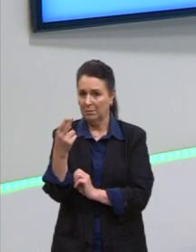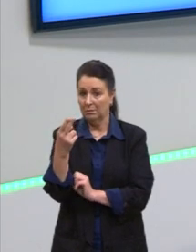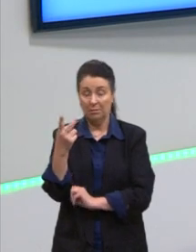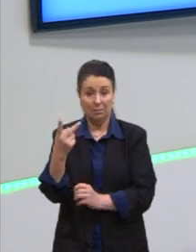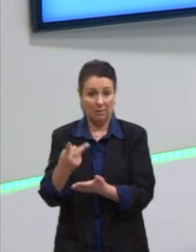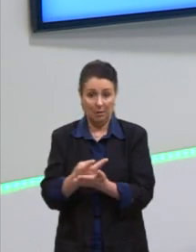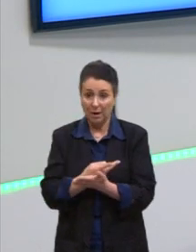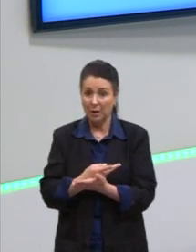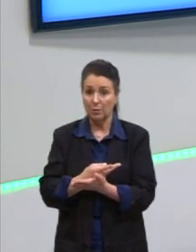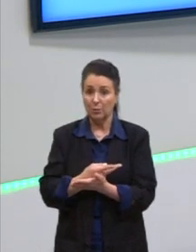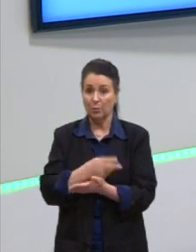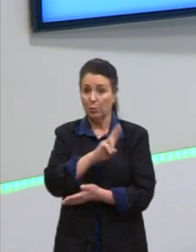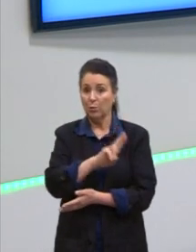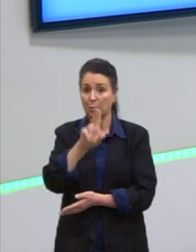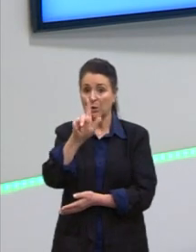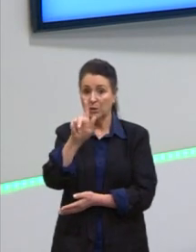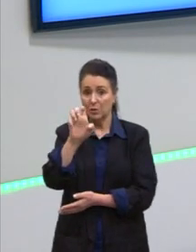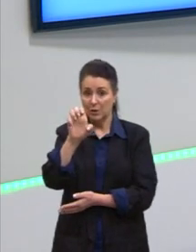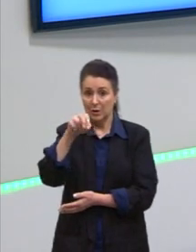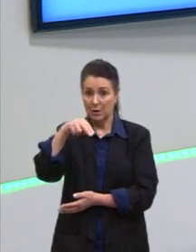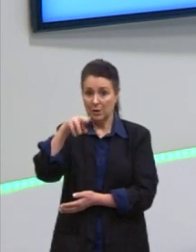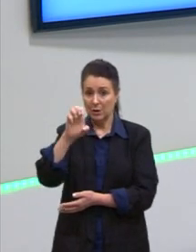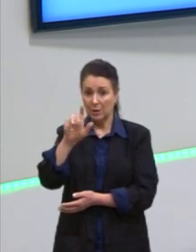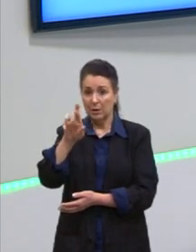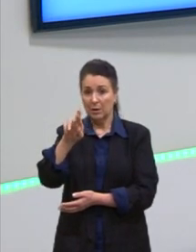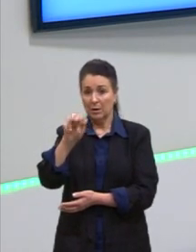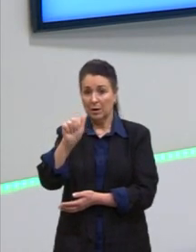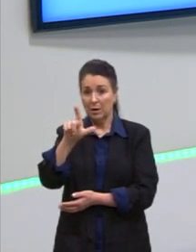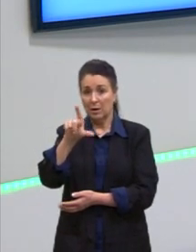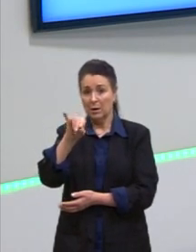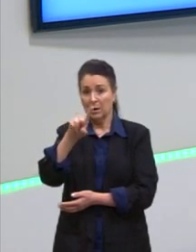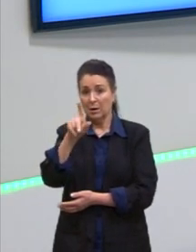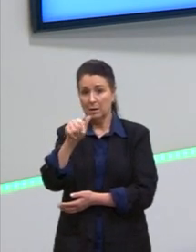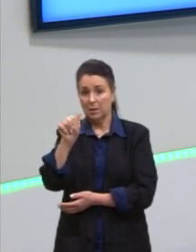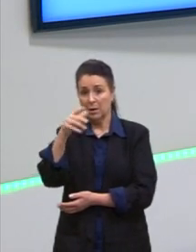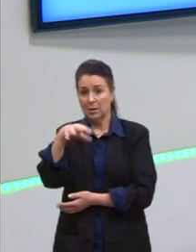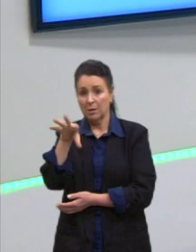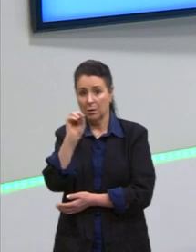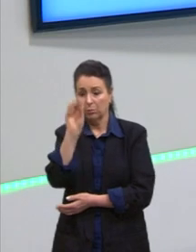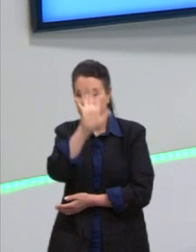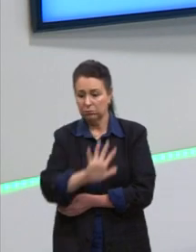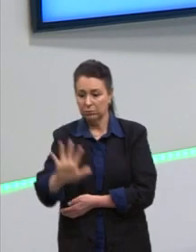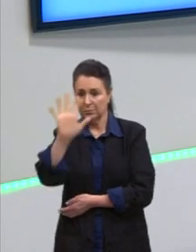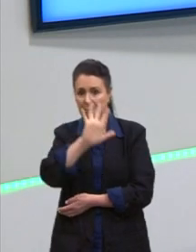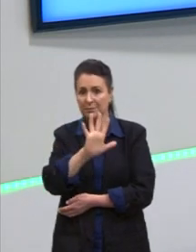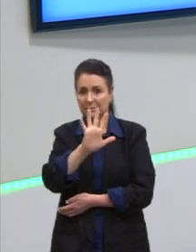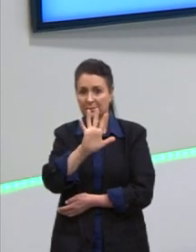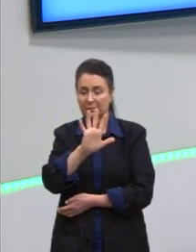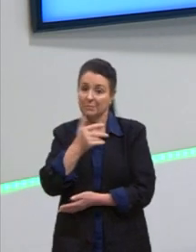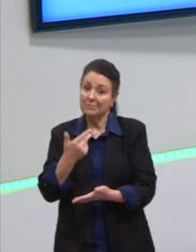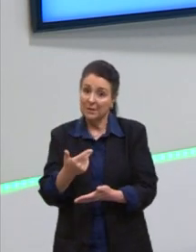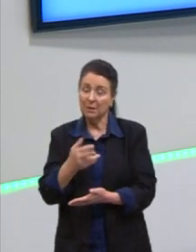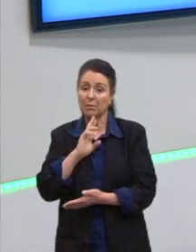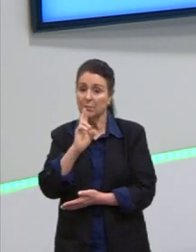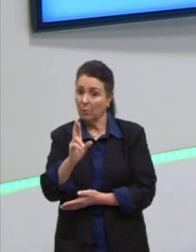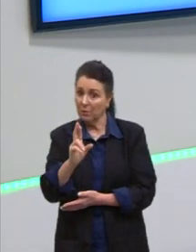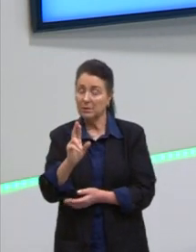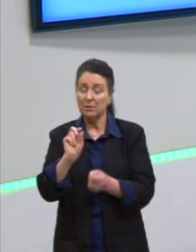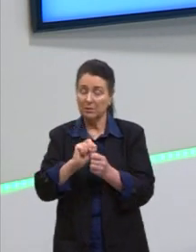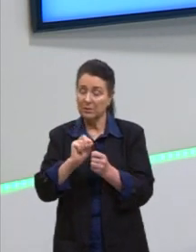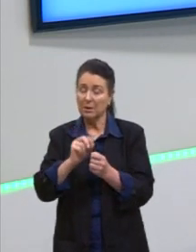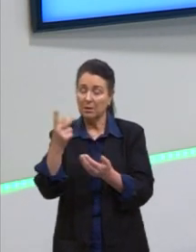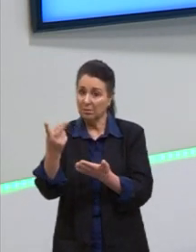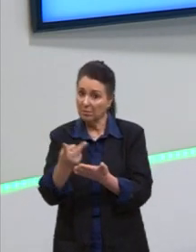generalizações, às vezes, apontam para respostas que não são respostas corretas. Então,